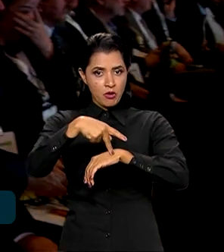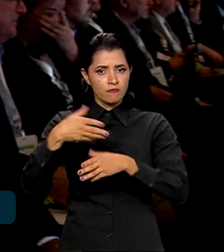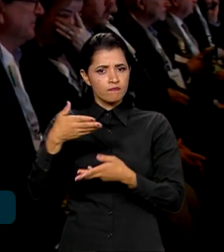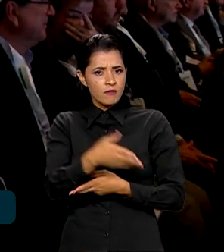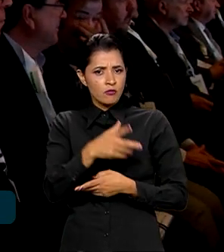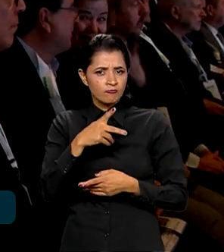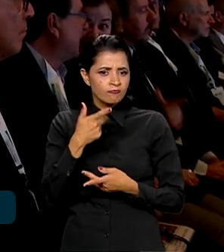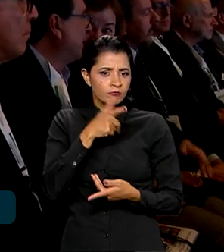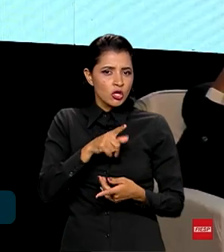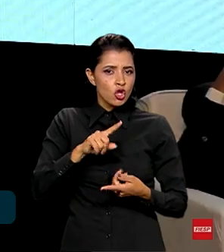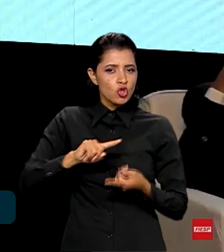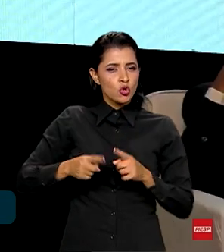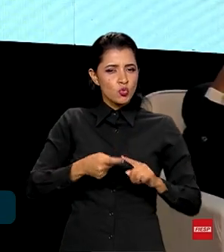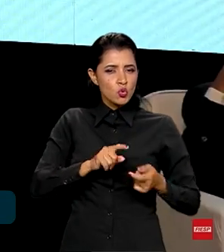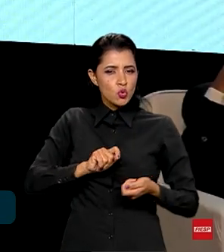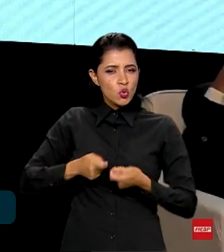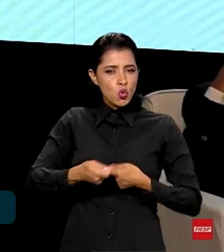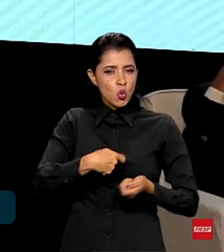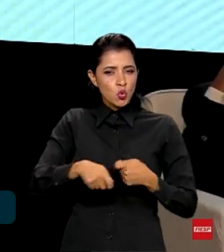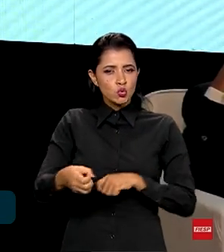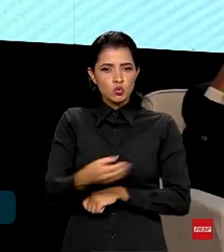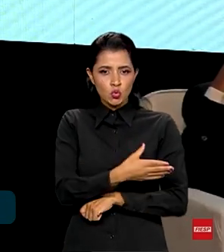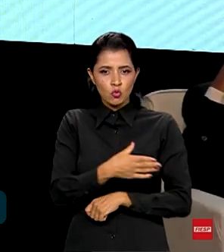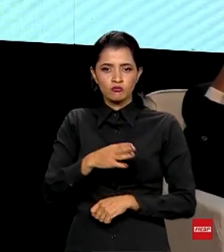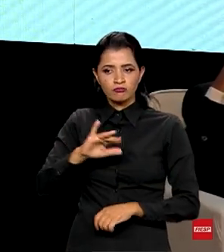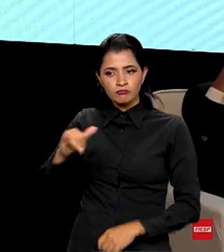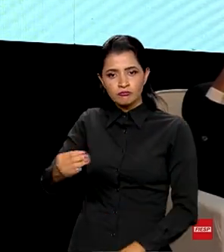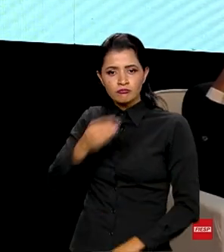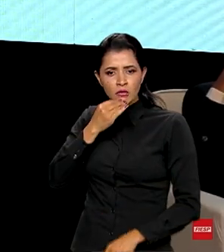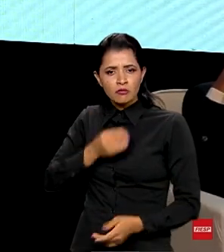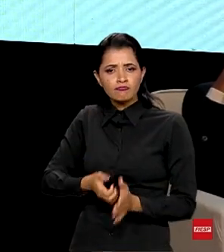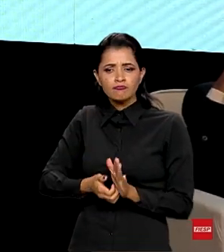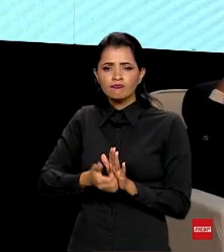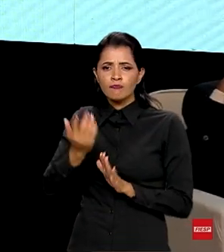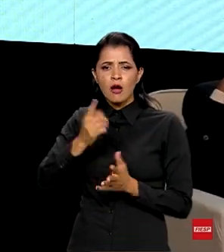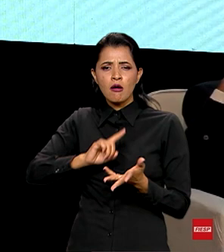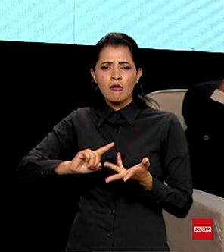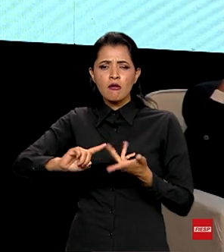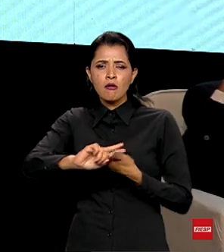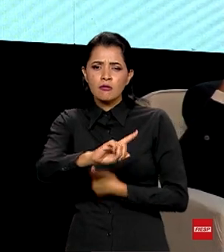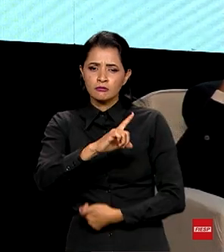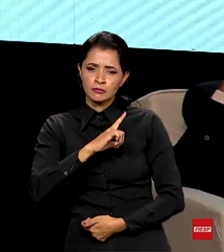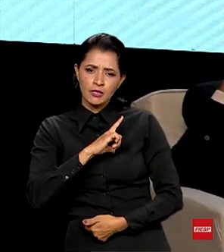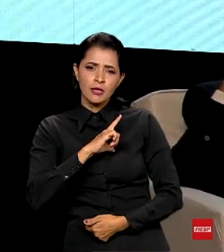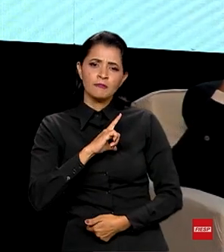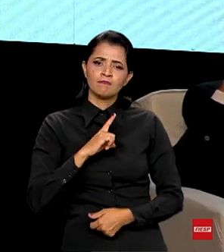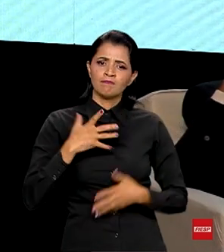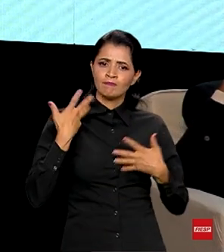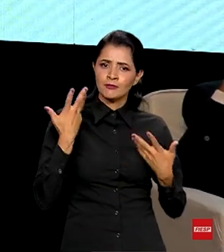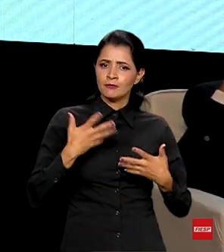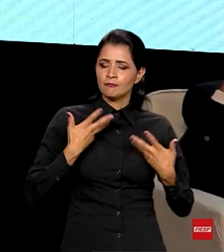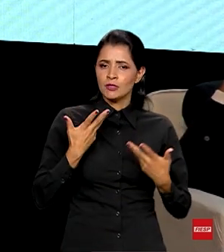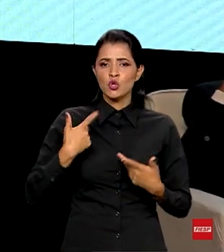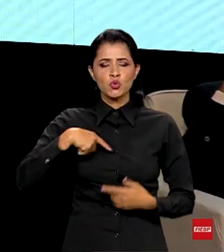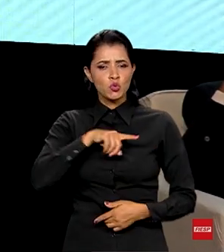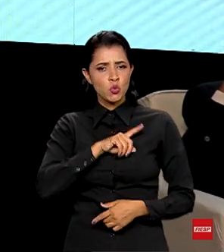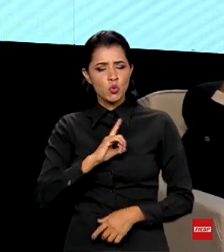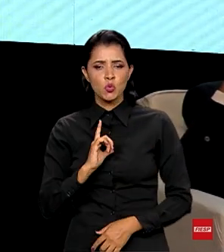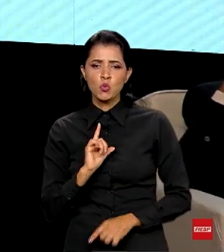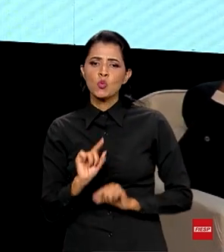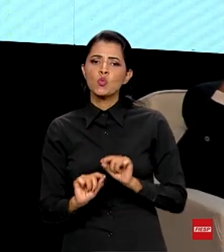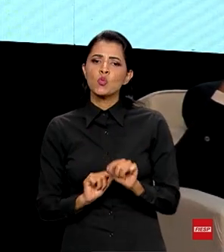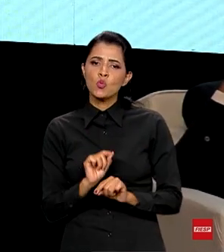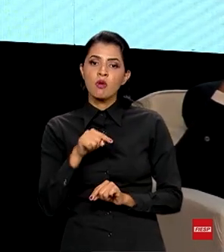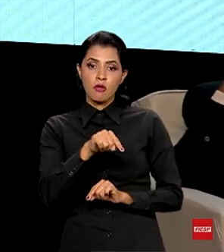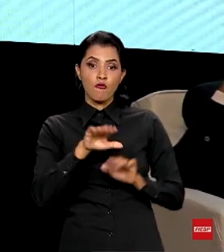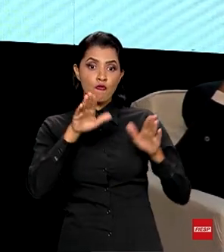busca de novos negócios. As oportunidades são inúmeras e é uma satisfação que este